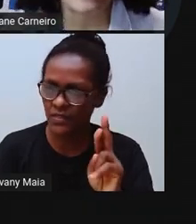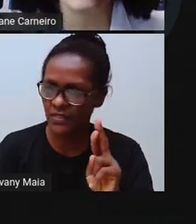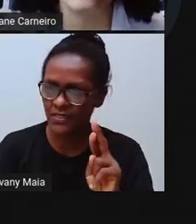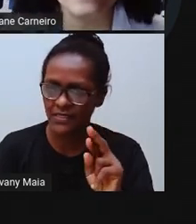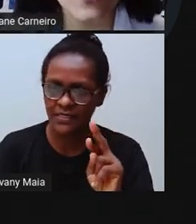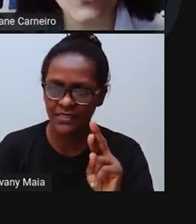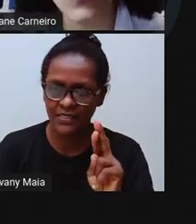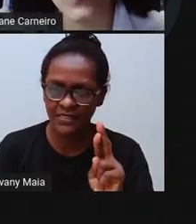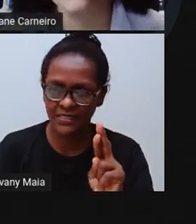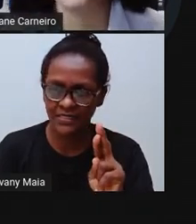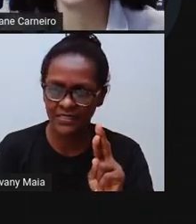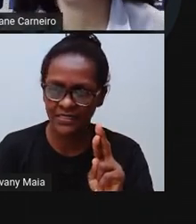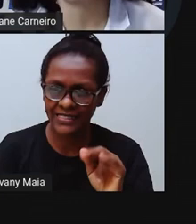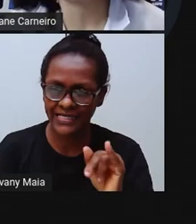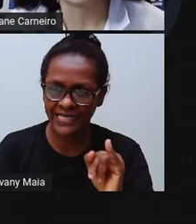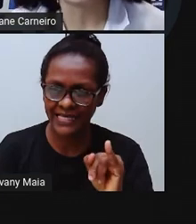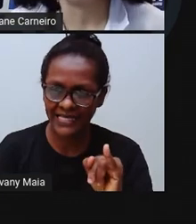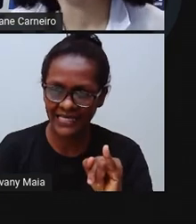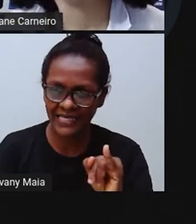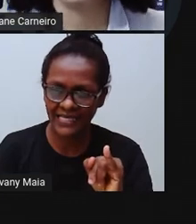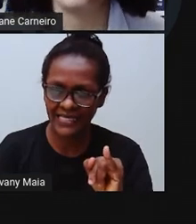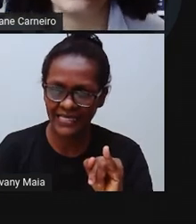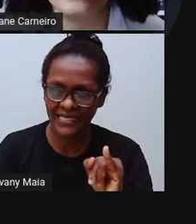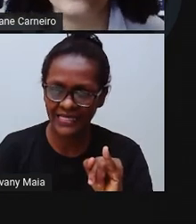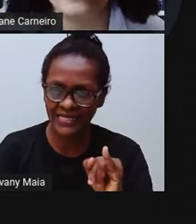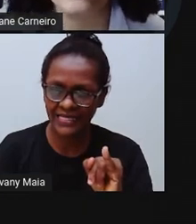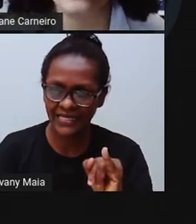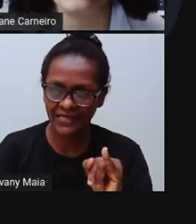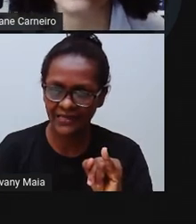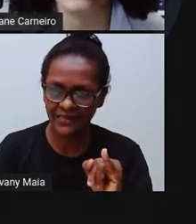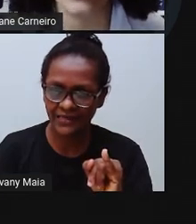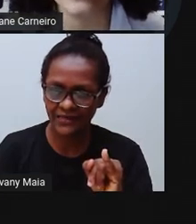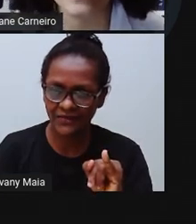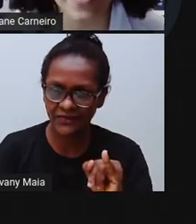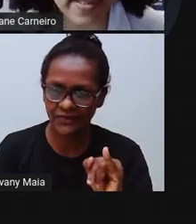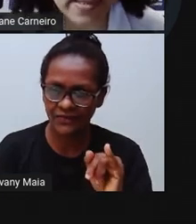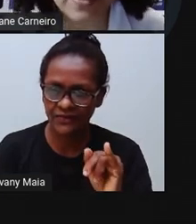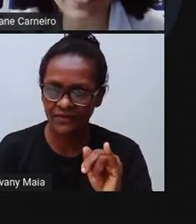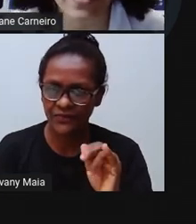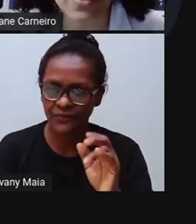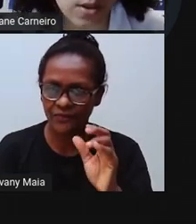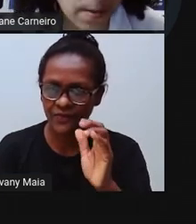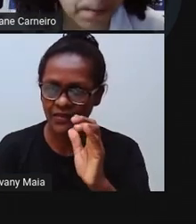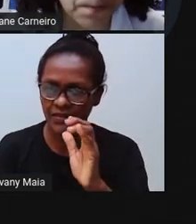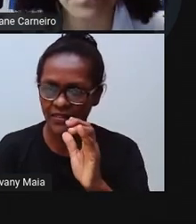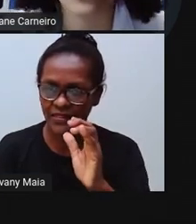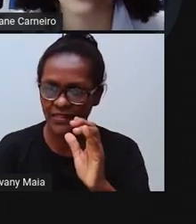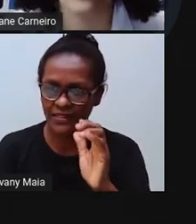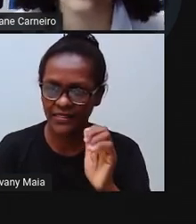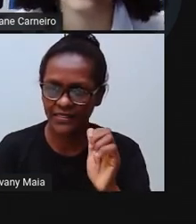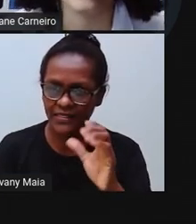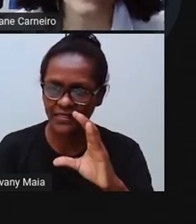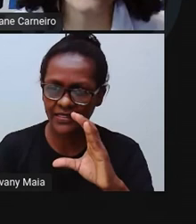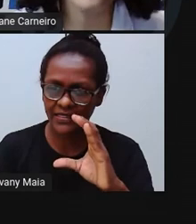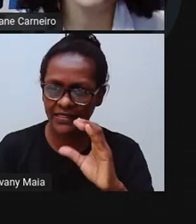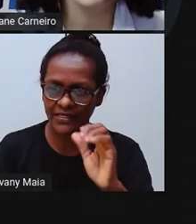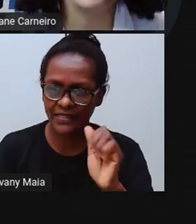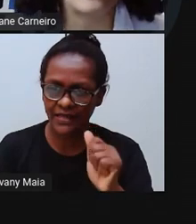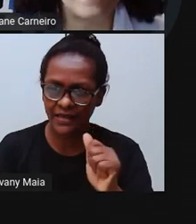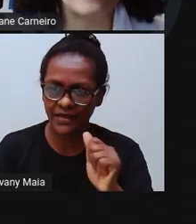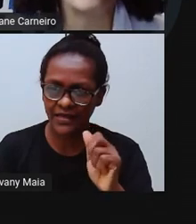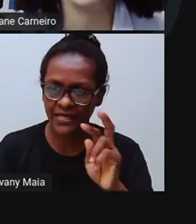escrever carrinho. A gente quer escrever carrinho. Então tem que ser dois Rêsinhos aqui, ó. Certo?